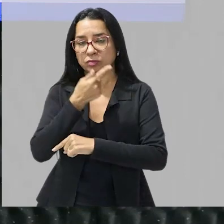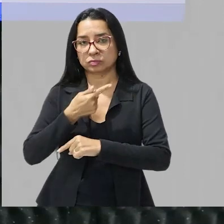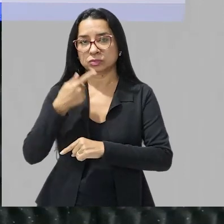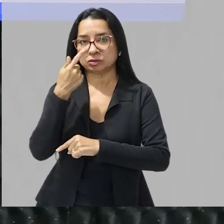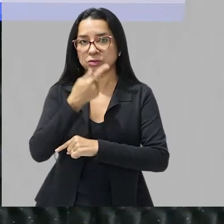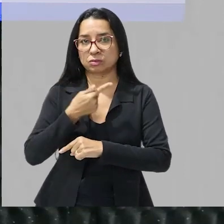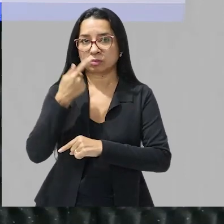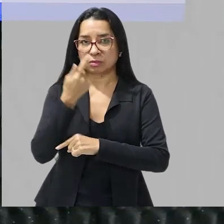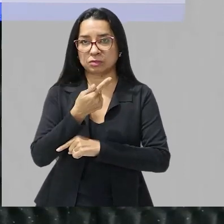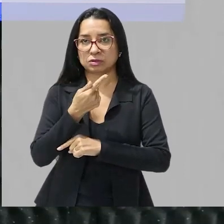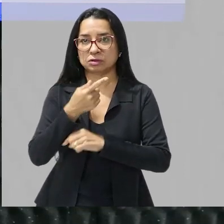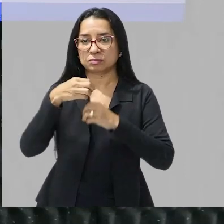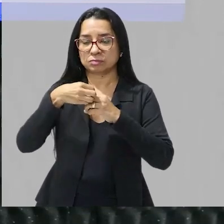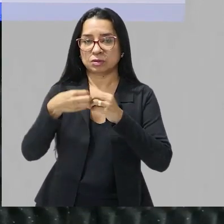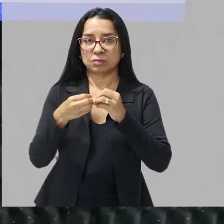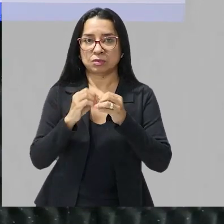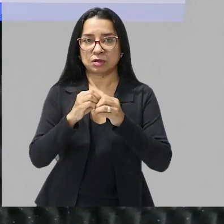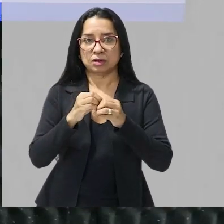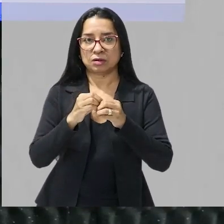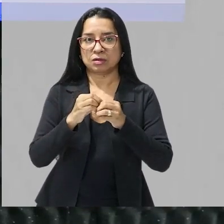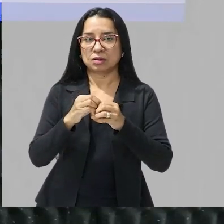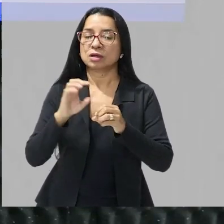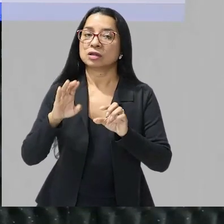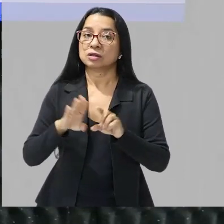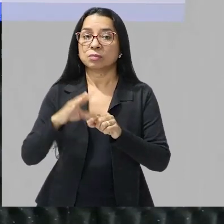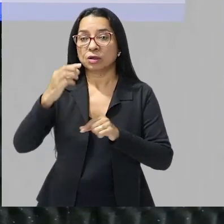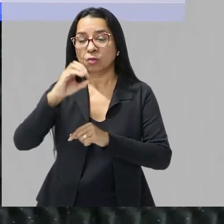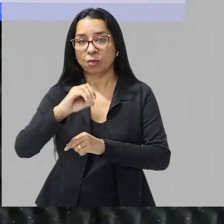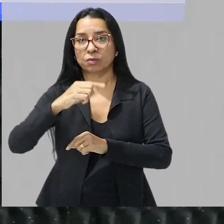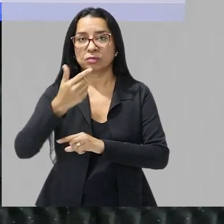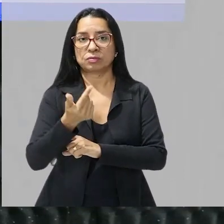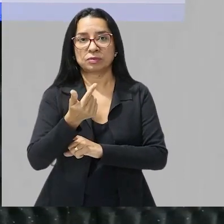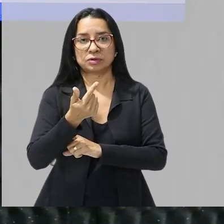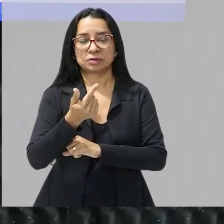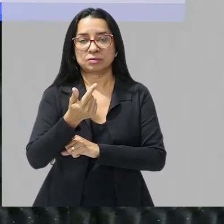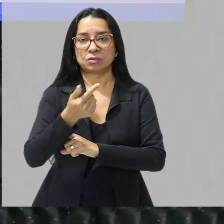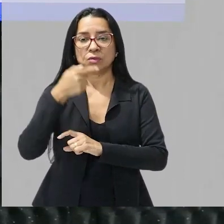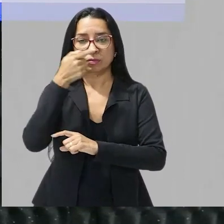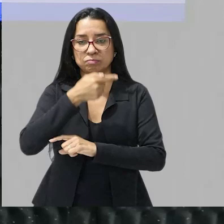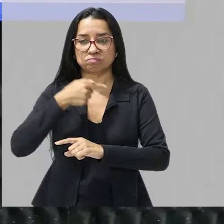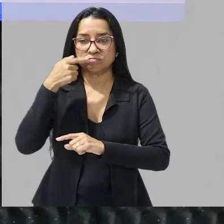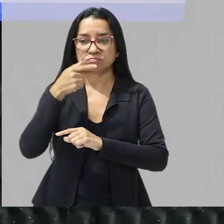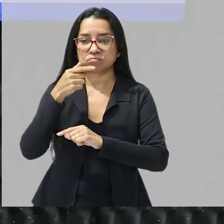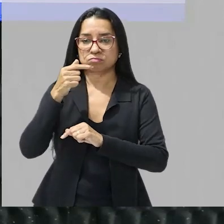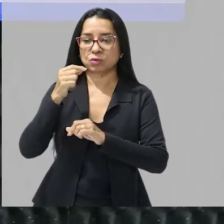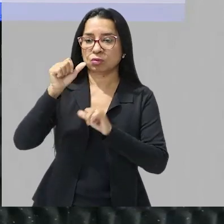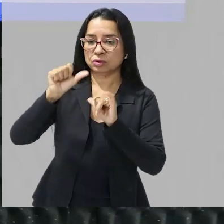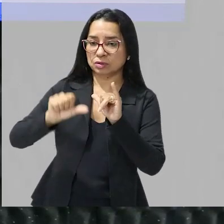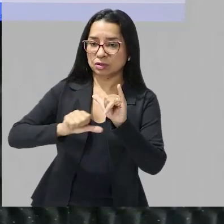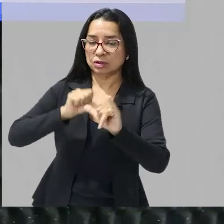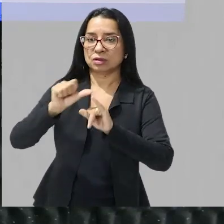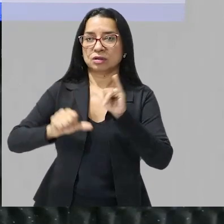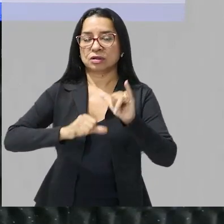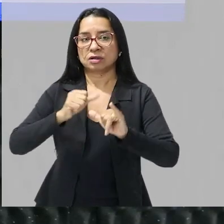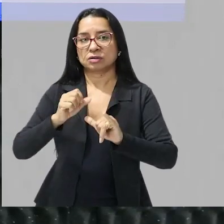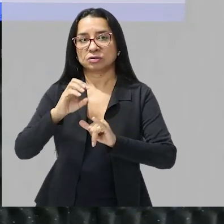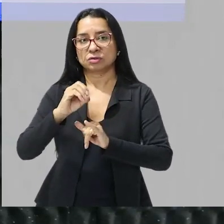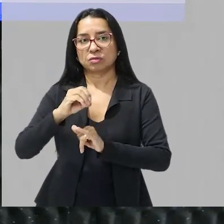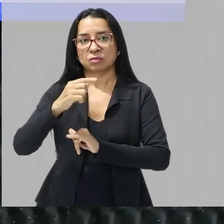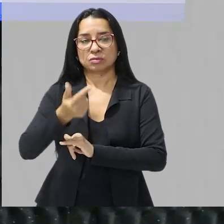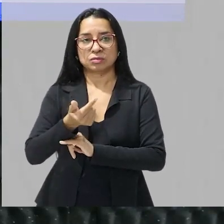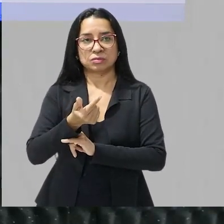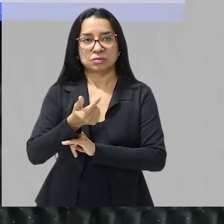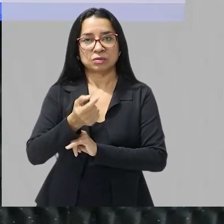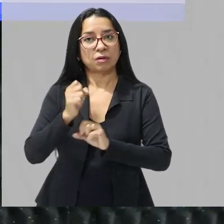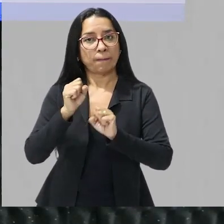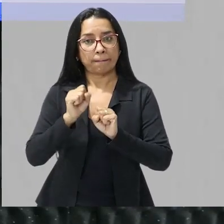molécula e eu tenho o oxigênio então a glicose reage com o oxigênio mas para que a glicose possa